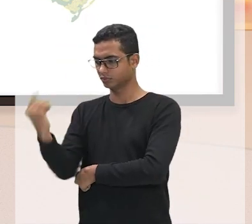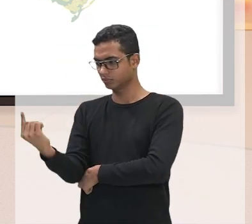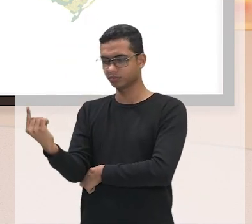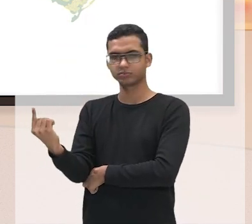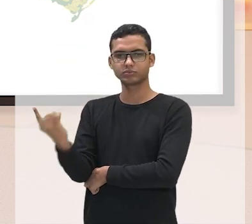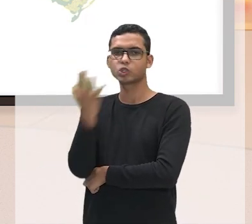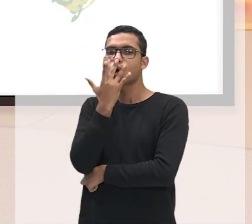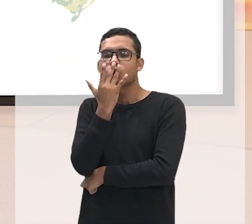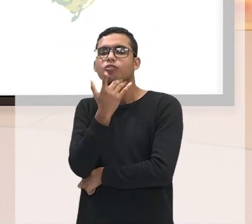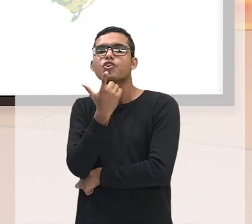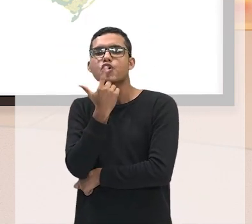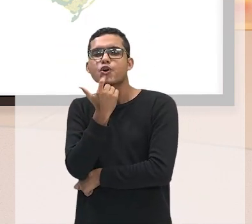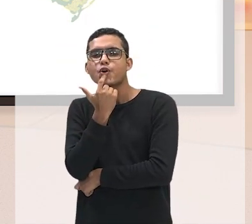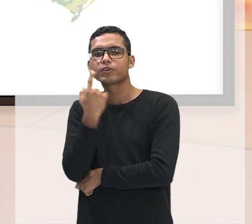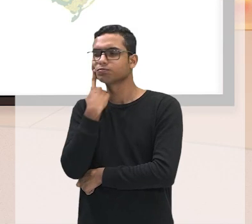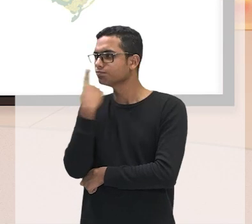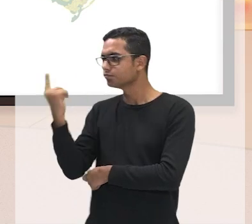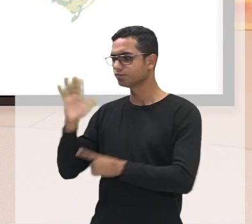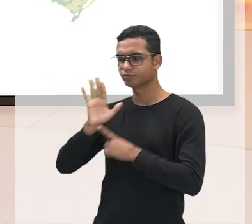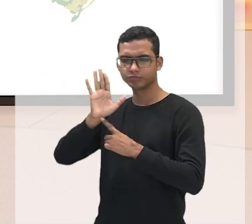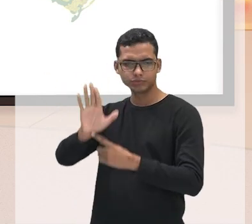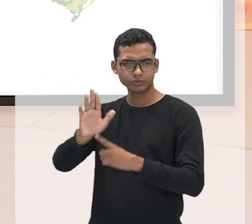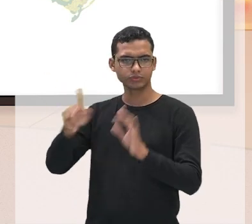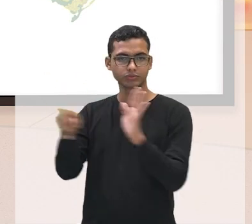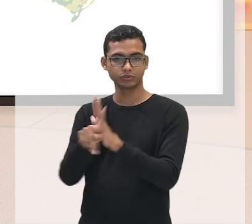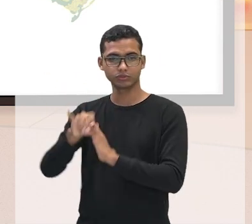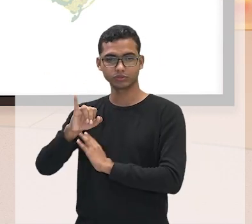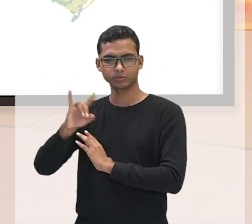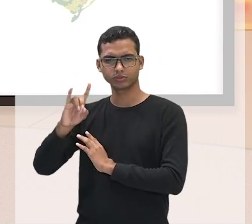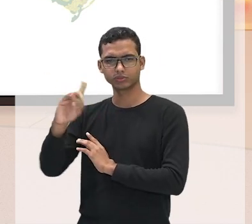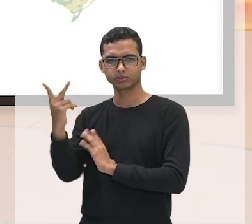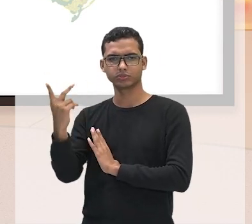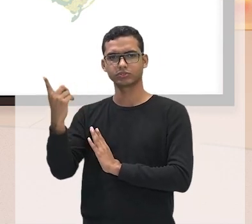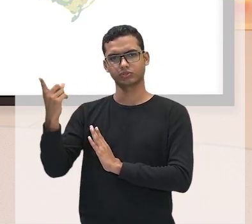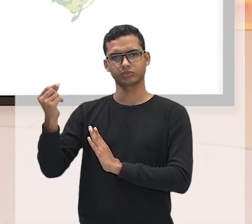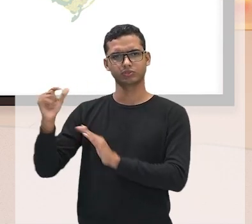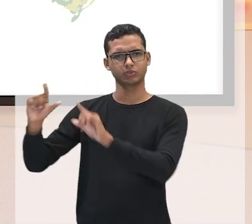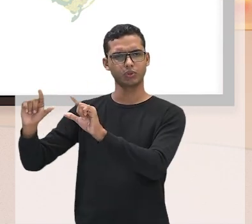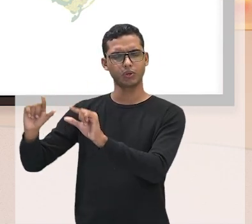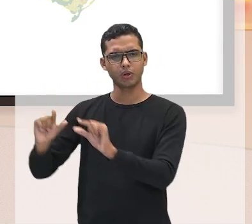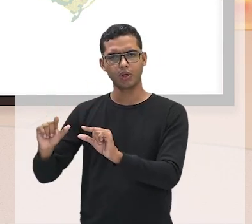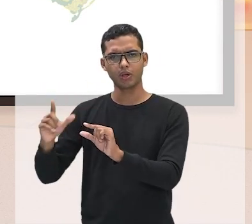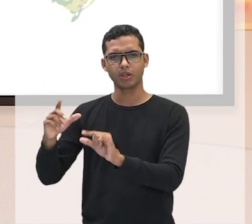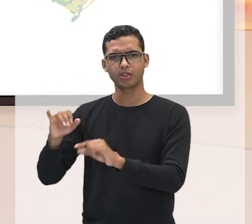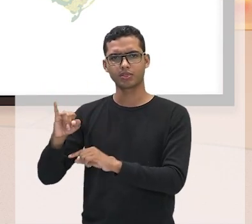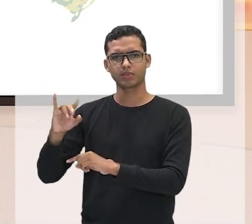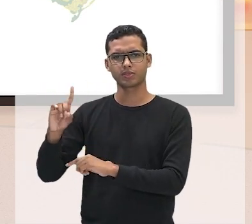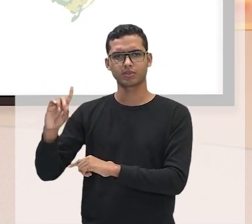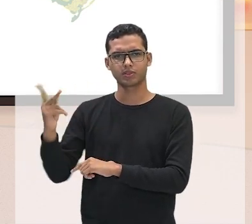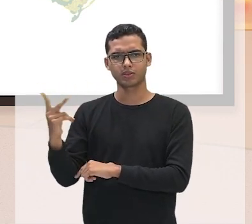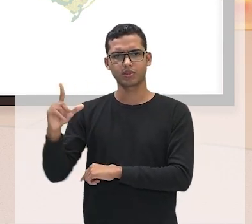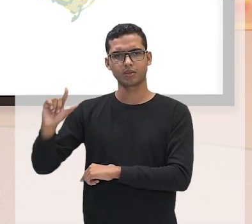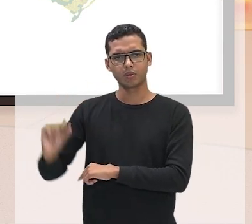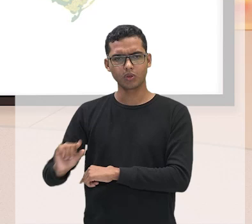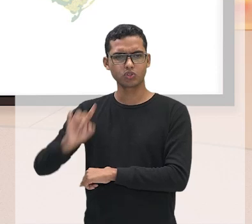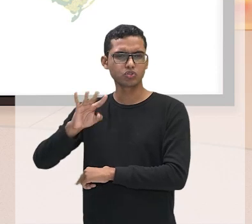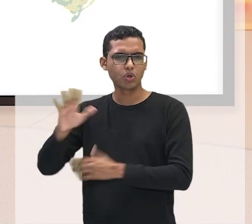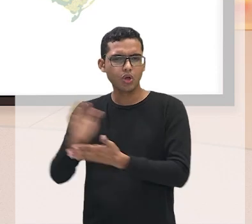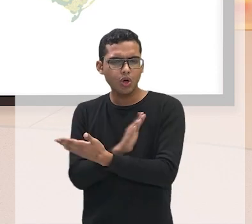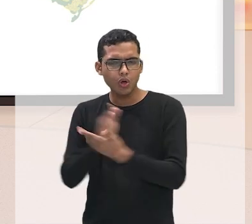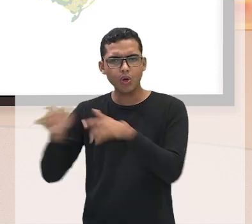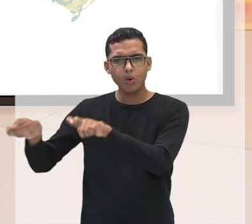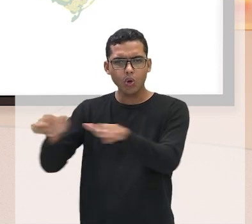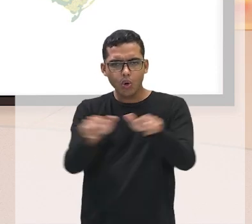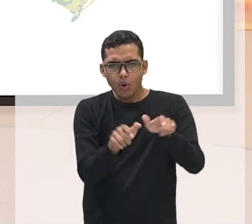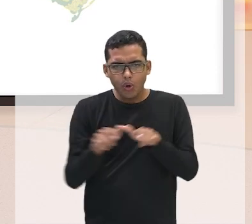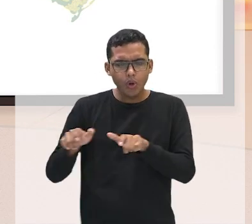municípios com baixo IDH. Então, o Brasil tem só alguns pontos em laranja que mostram algumas áreas